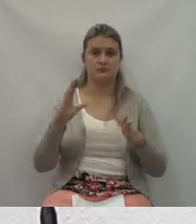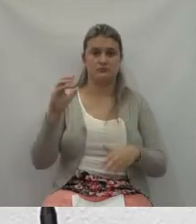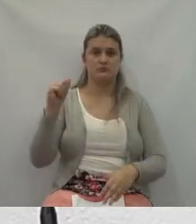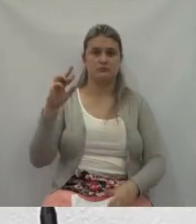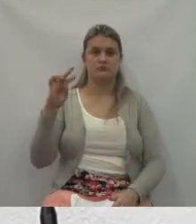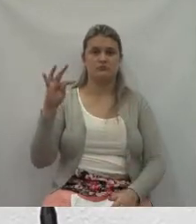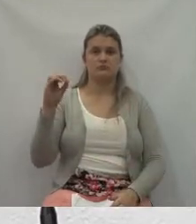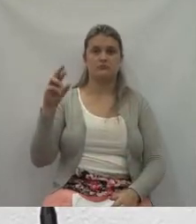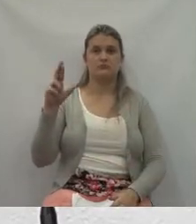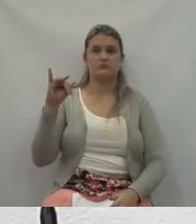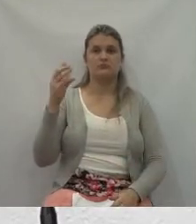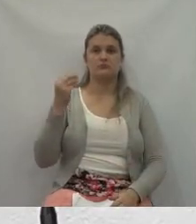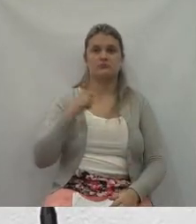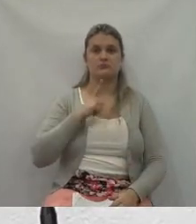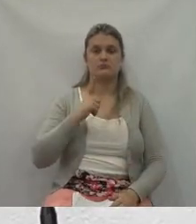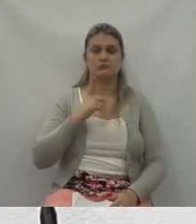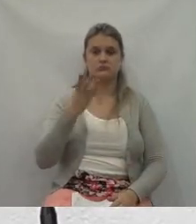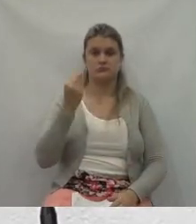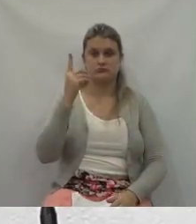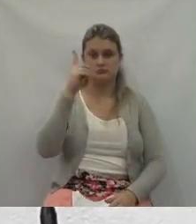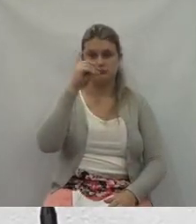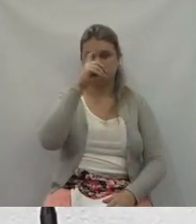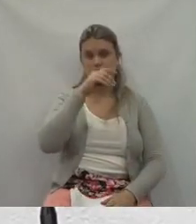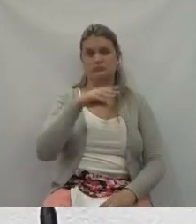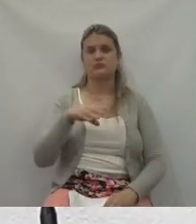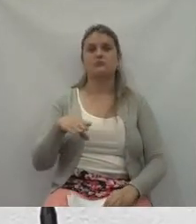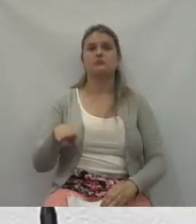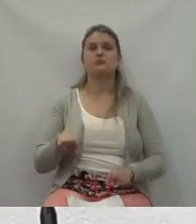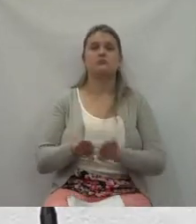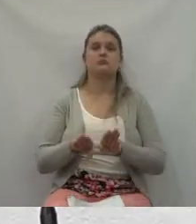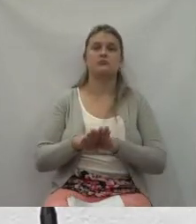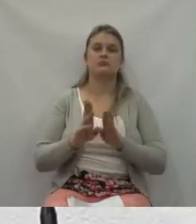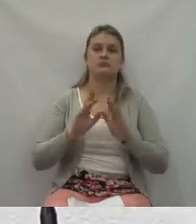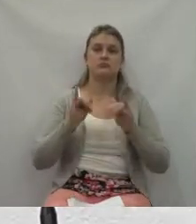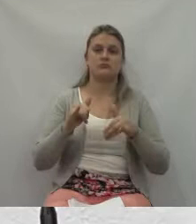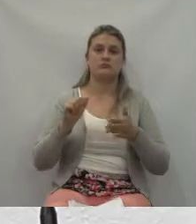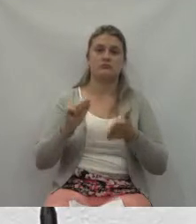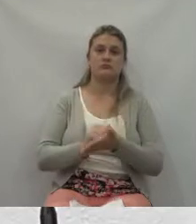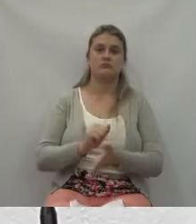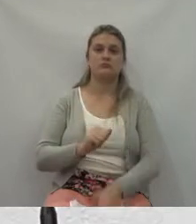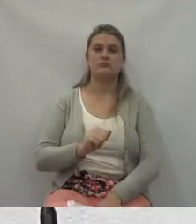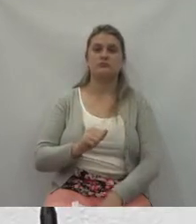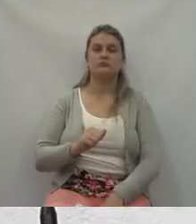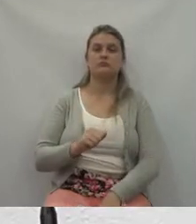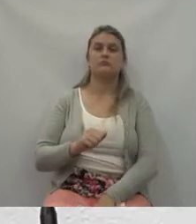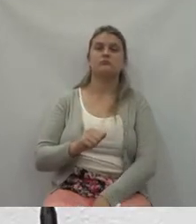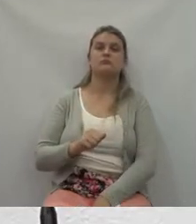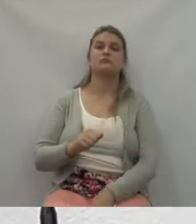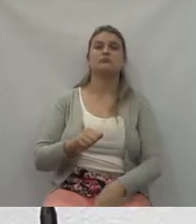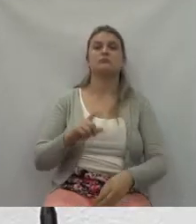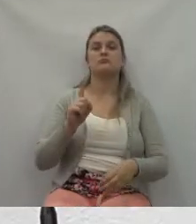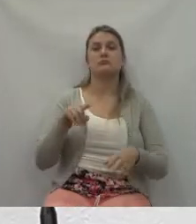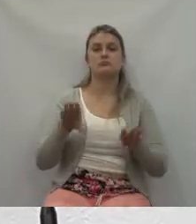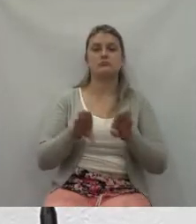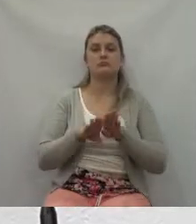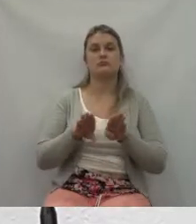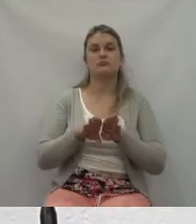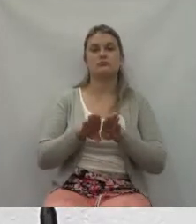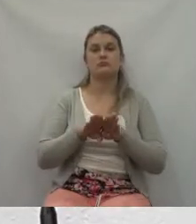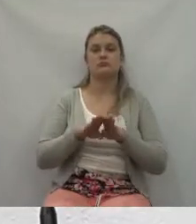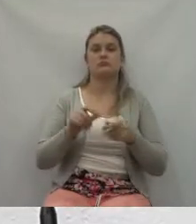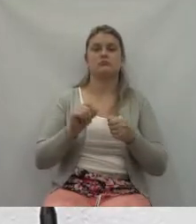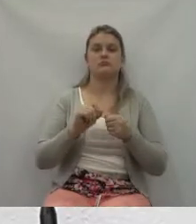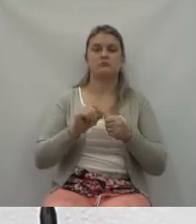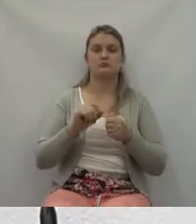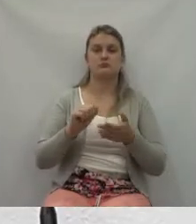e, finalmente, também a nossa atividade que não é atividade fim, mas, na realidade, é a nossa atividade, que o sistema